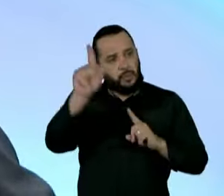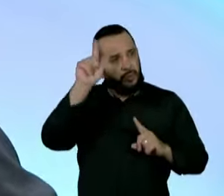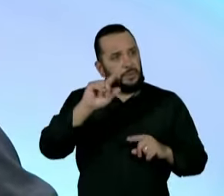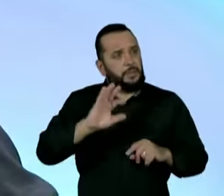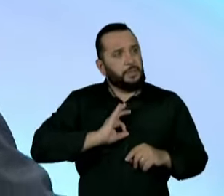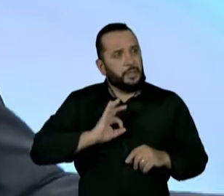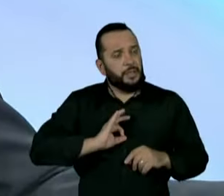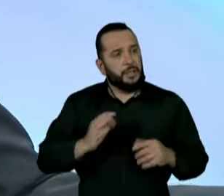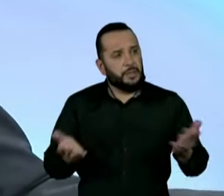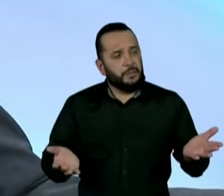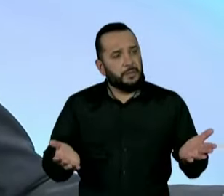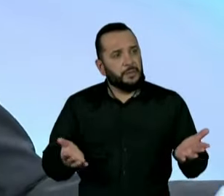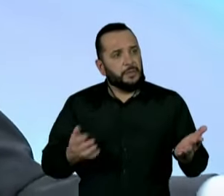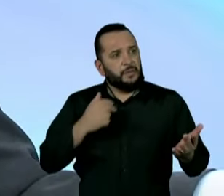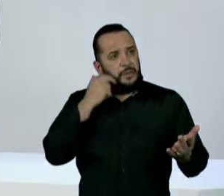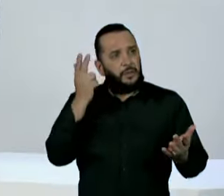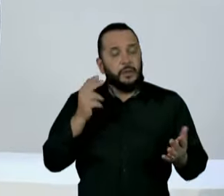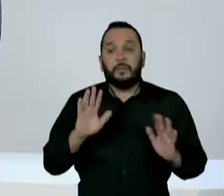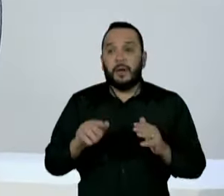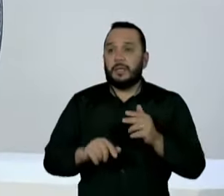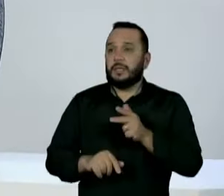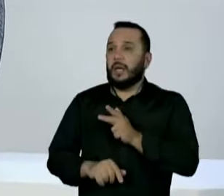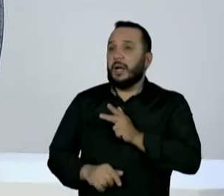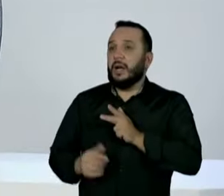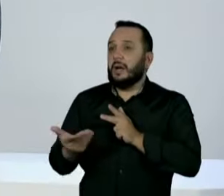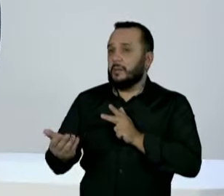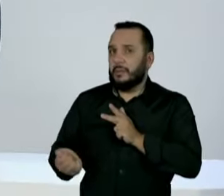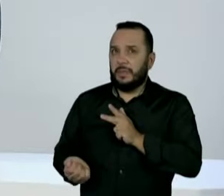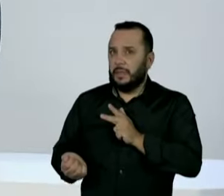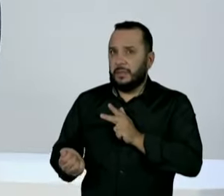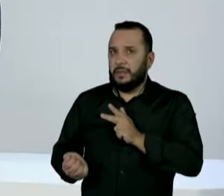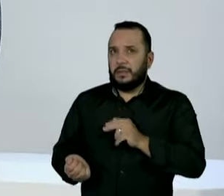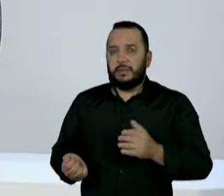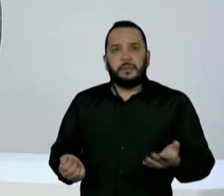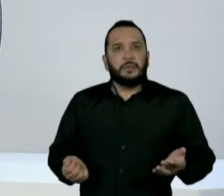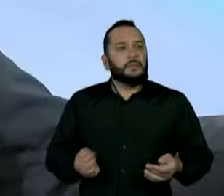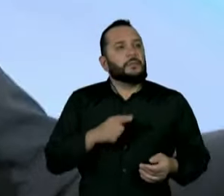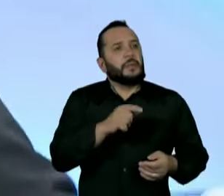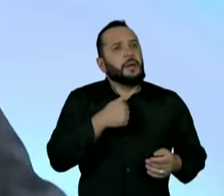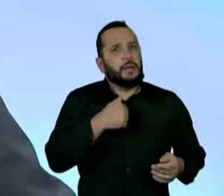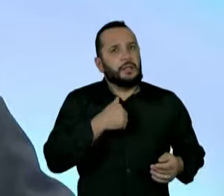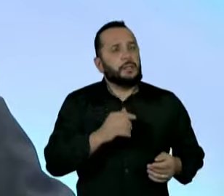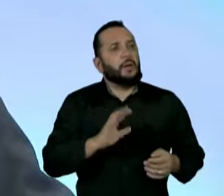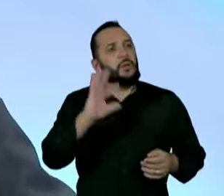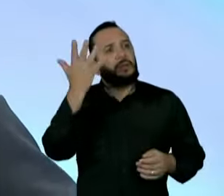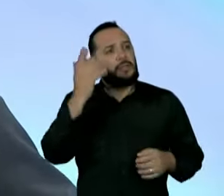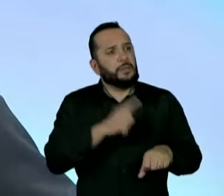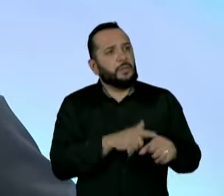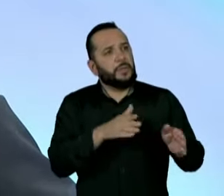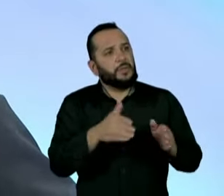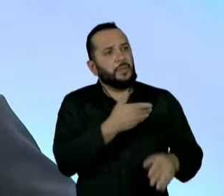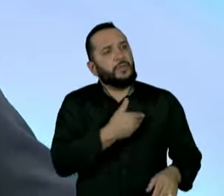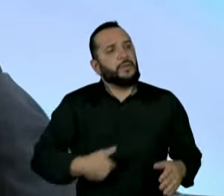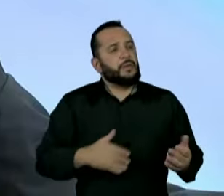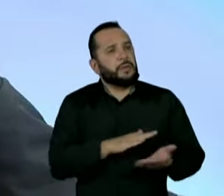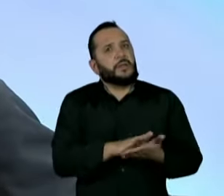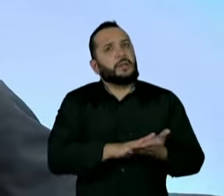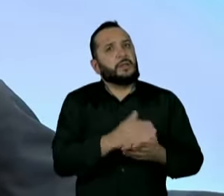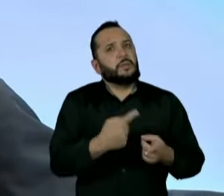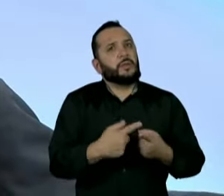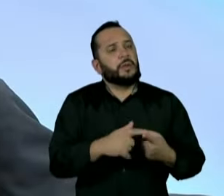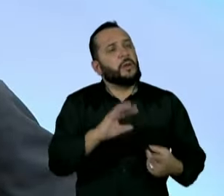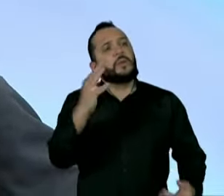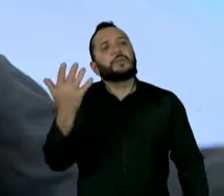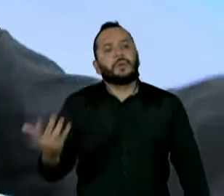claro. É um absurdo fazer Mas a câmera não vai pegar Agora, por não aconteceu isso durante o período que eu fui governador? É isso que eu falo. Por que não